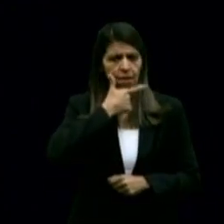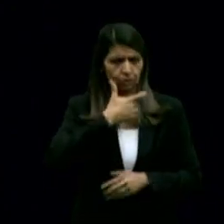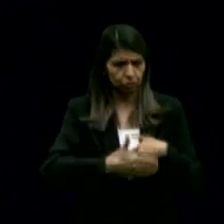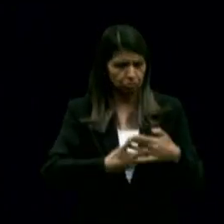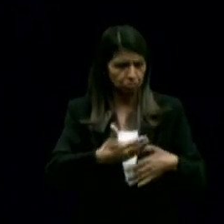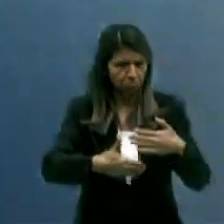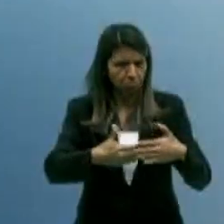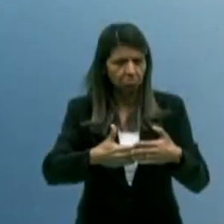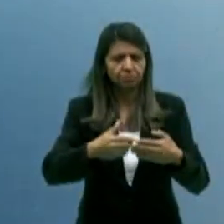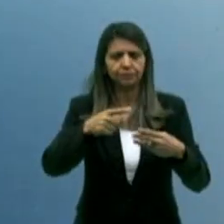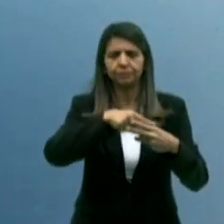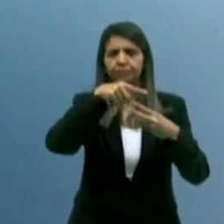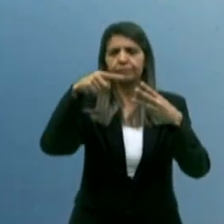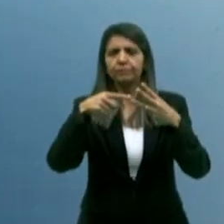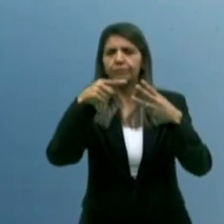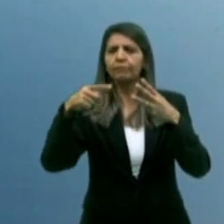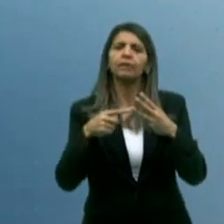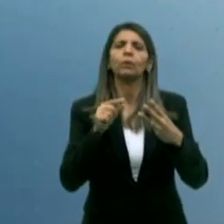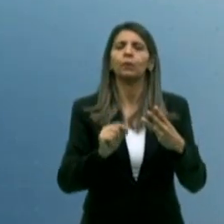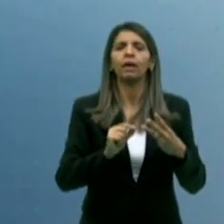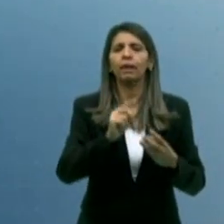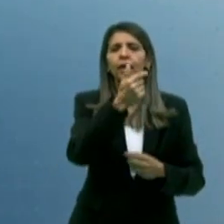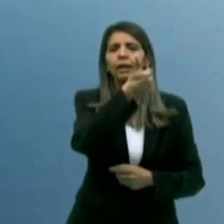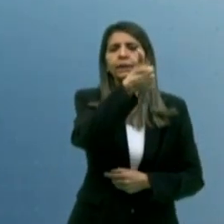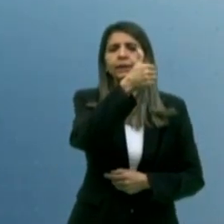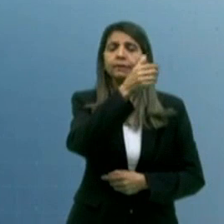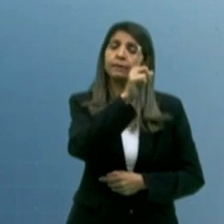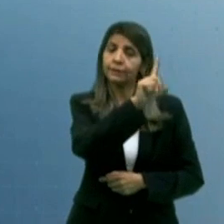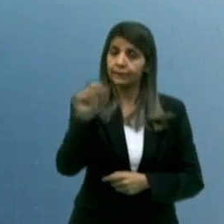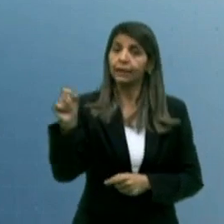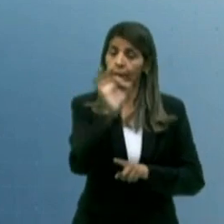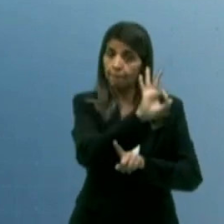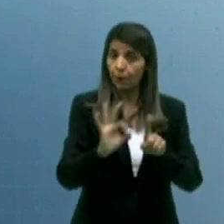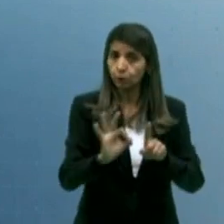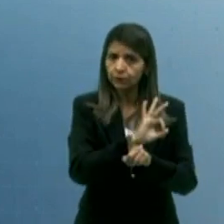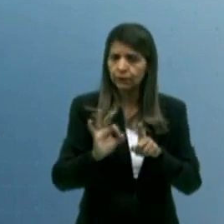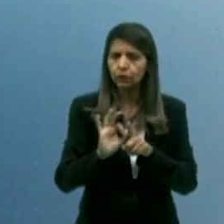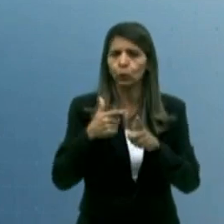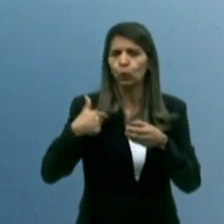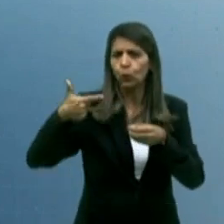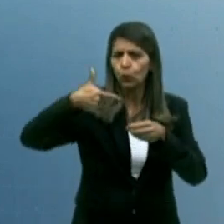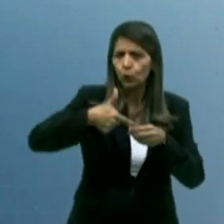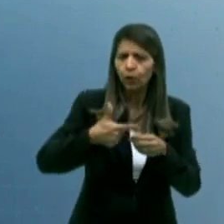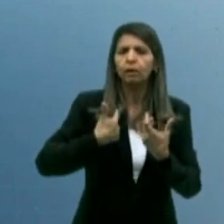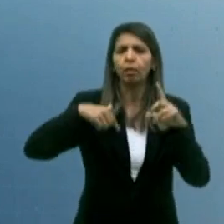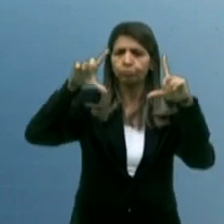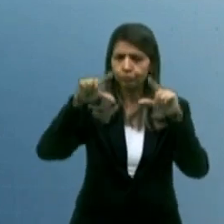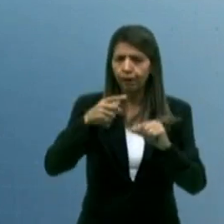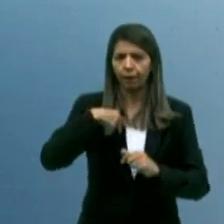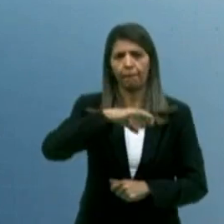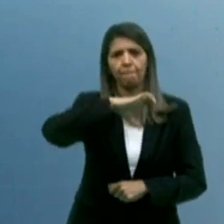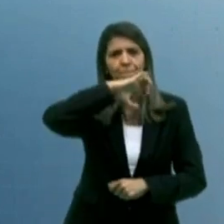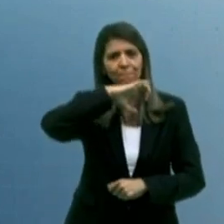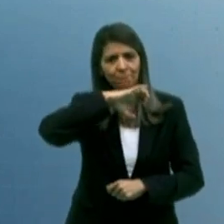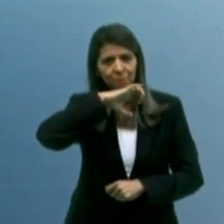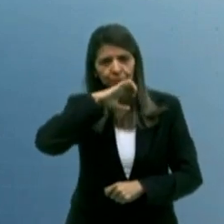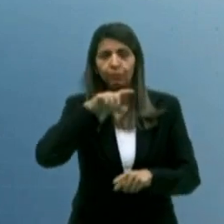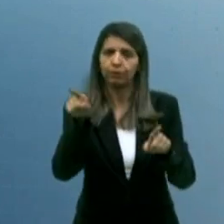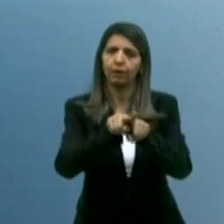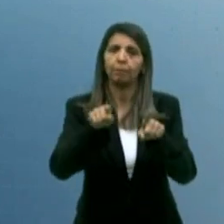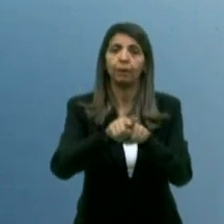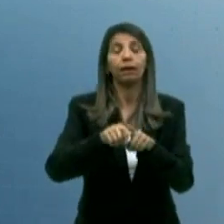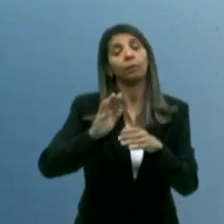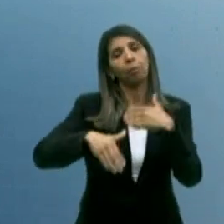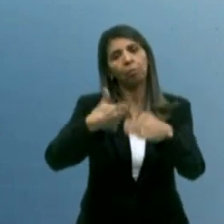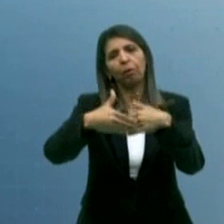Redução de 100% do ICMS para os combustíveis, para que não haja impacto em cima do preço da passagem.